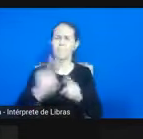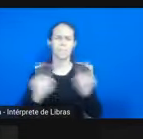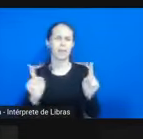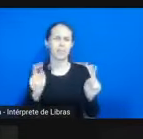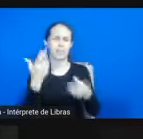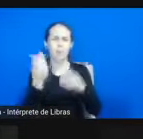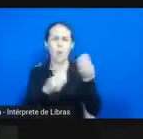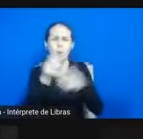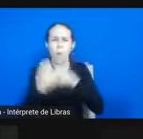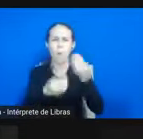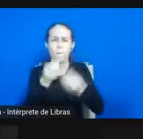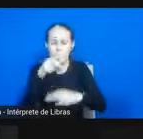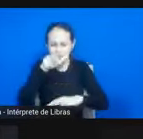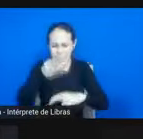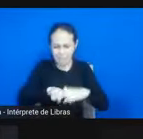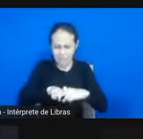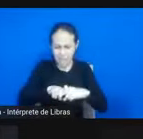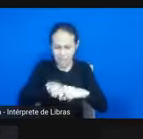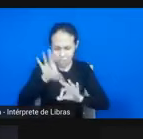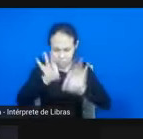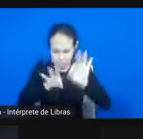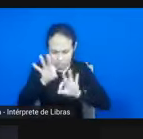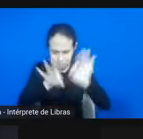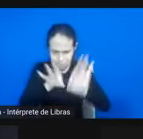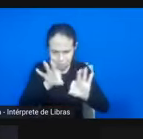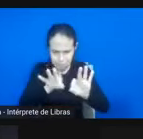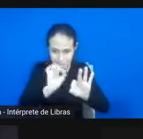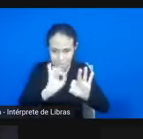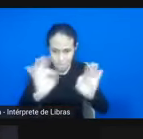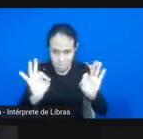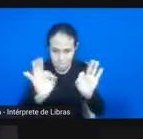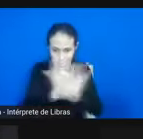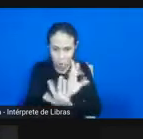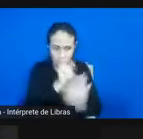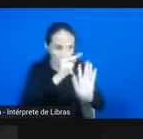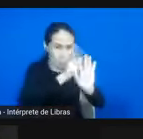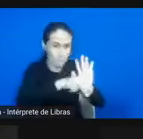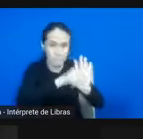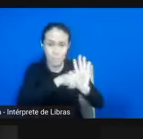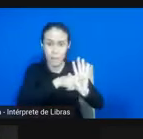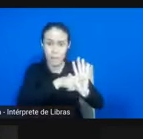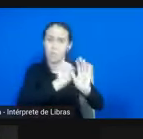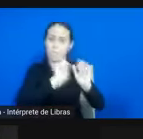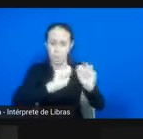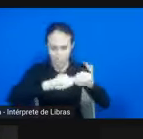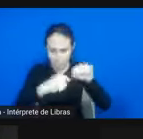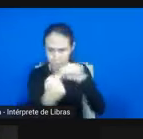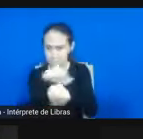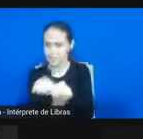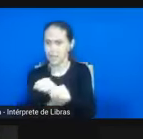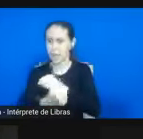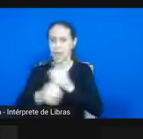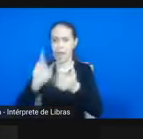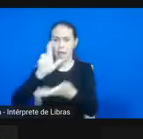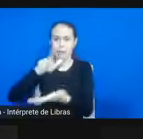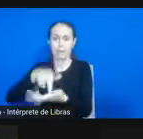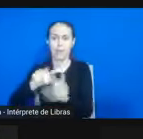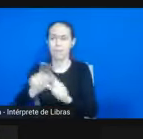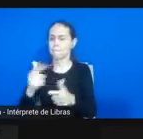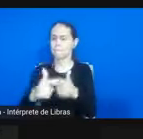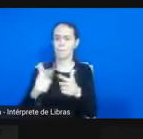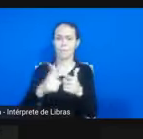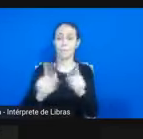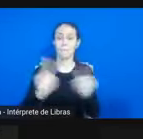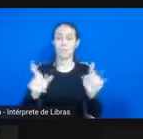planejar. Se alguém já dá o start, mesmo que depois a gente vai alterar, que a gente vá adaptar para a nossa realidade, não tem problema. Eu acho isso fundamental.